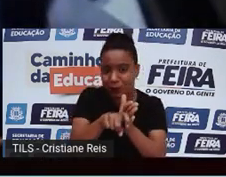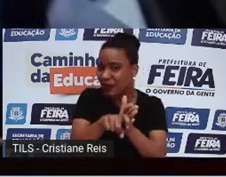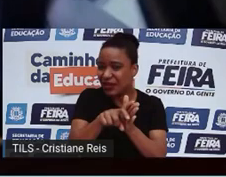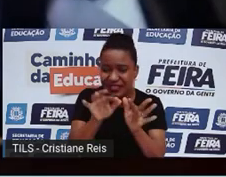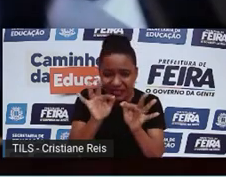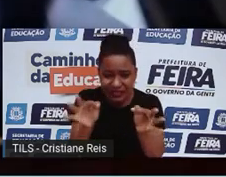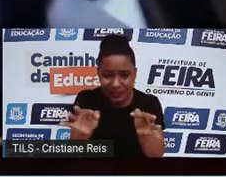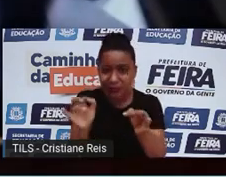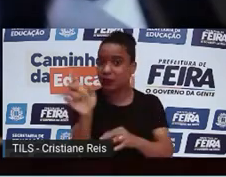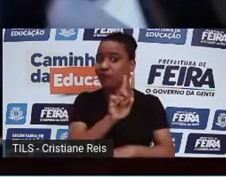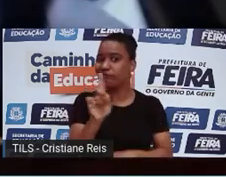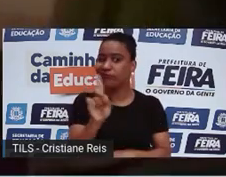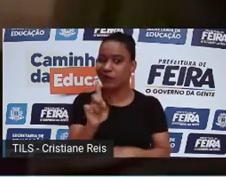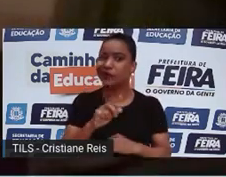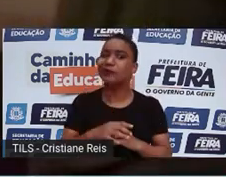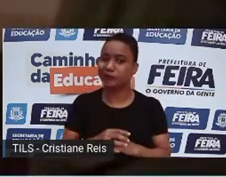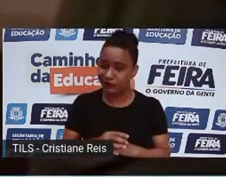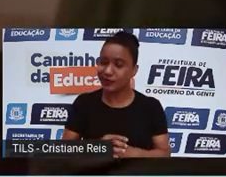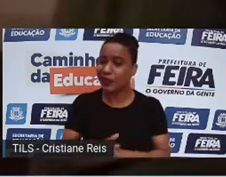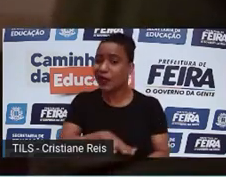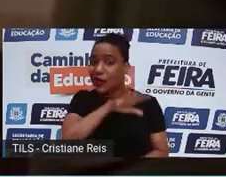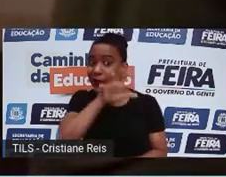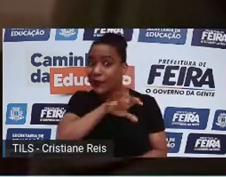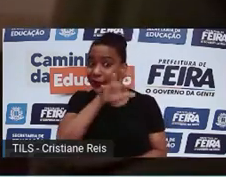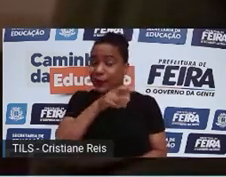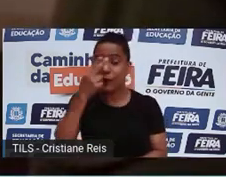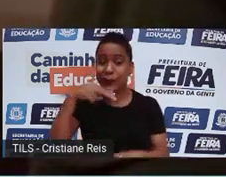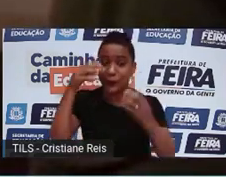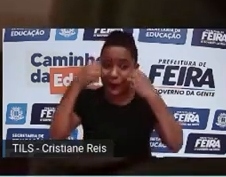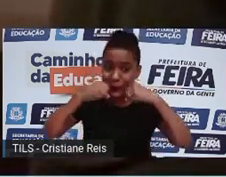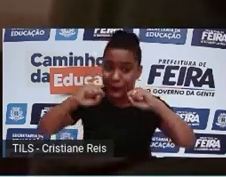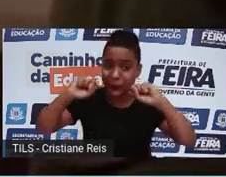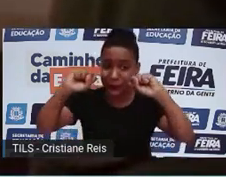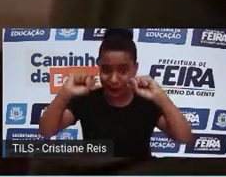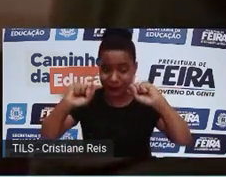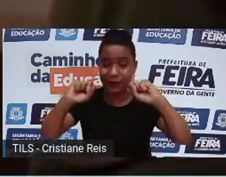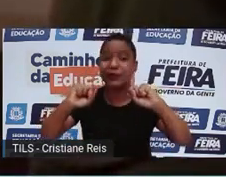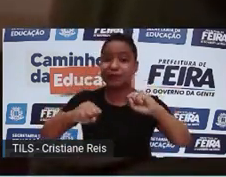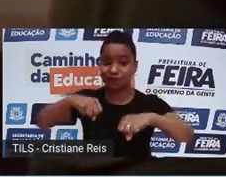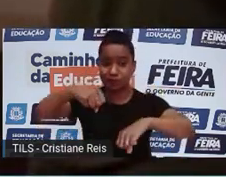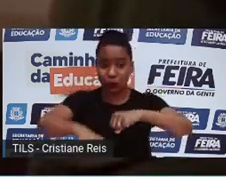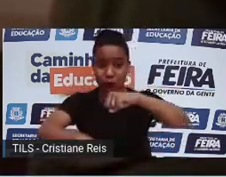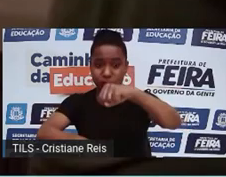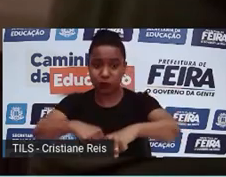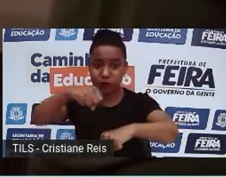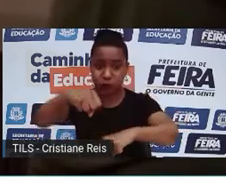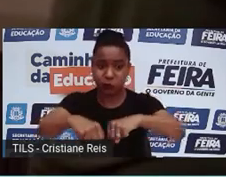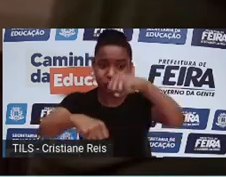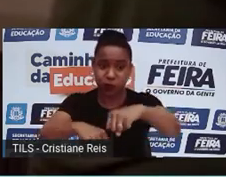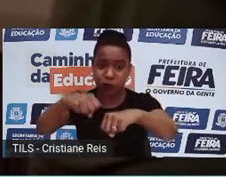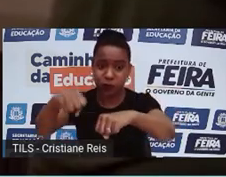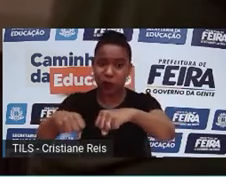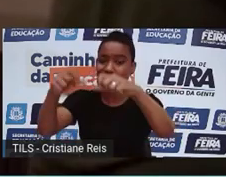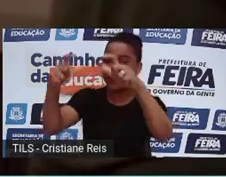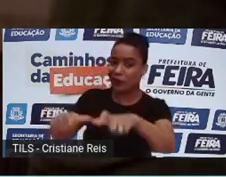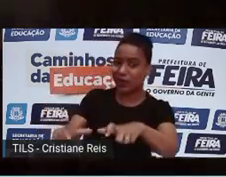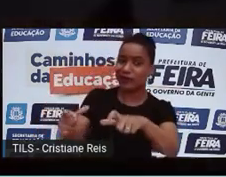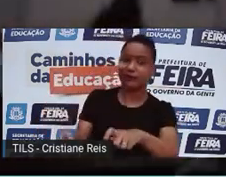inteligente, e estão tentando modificá-lo geneticamente para colocá-lo de volta em um ambiente completamente estranho.